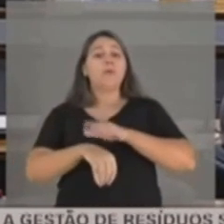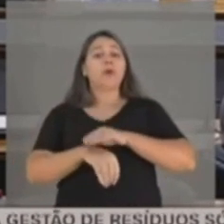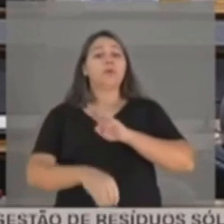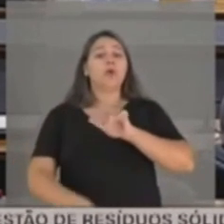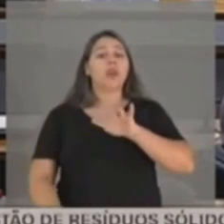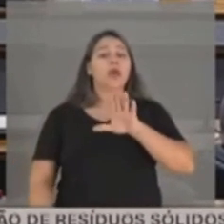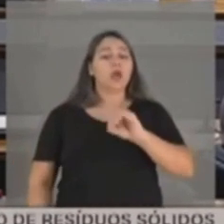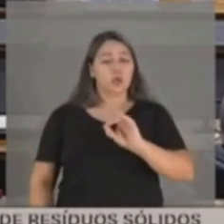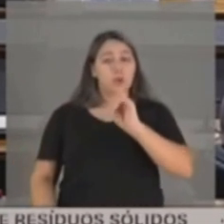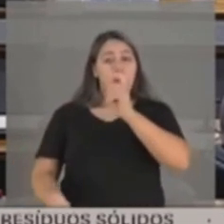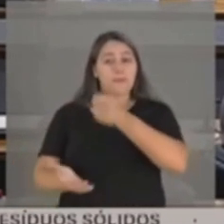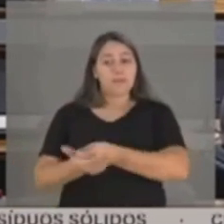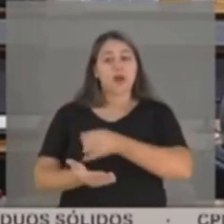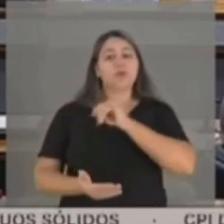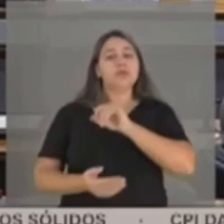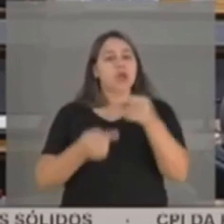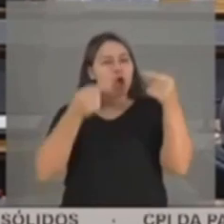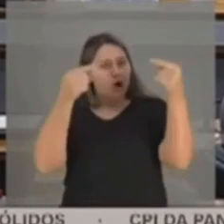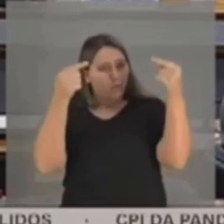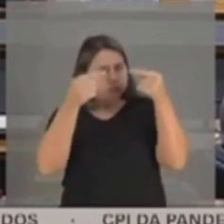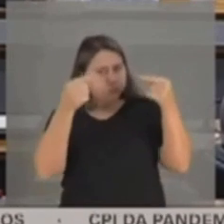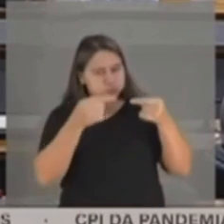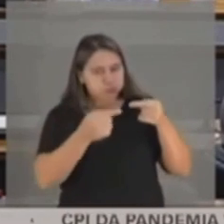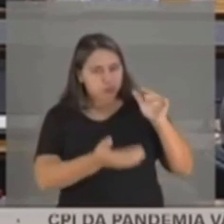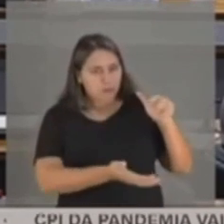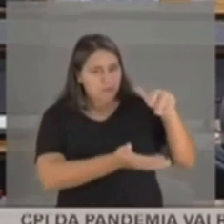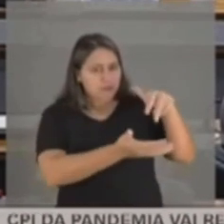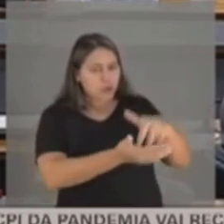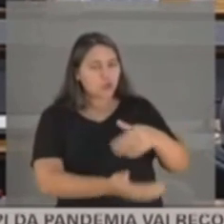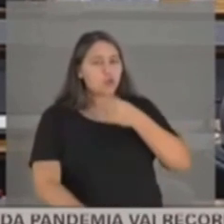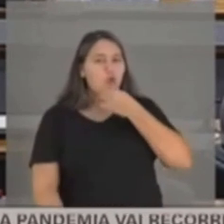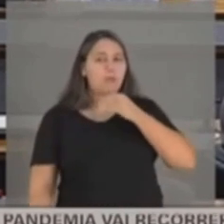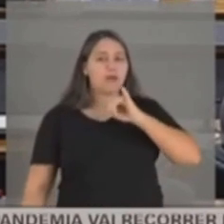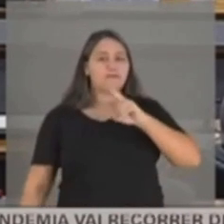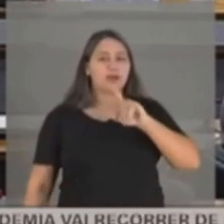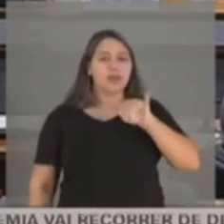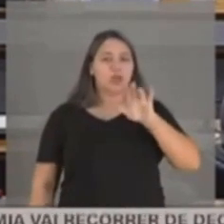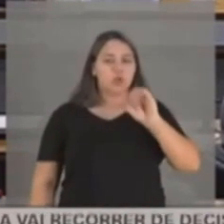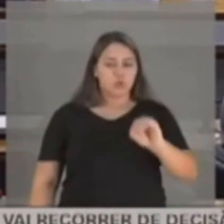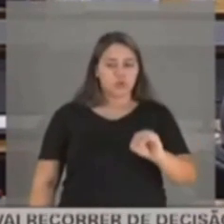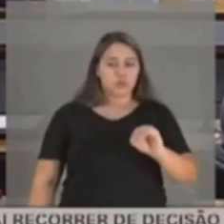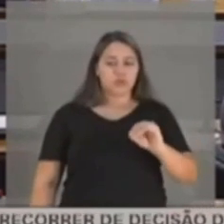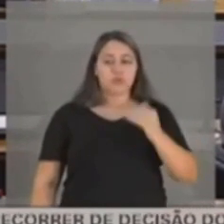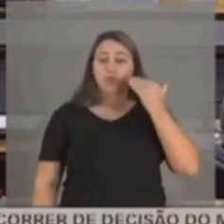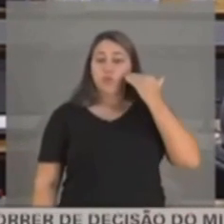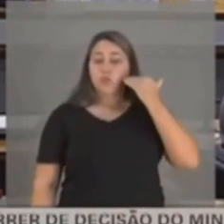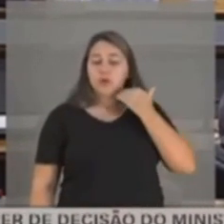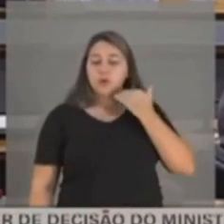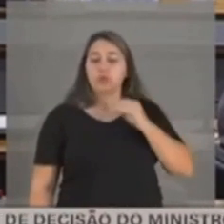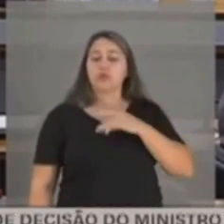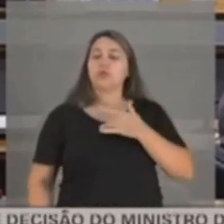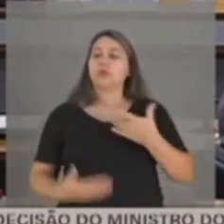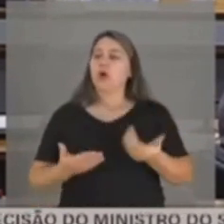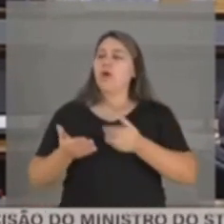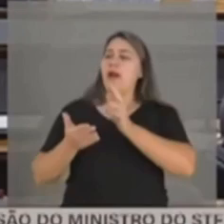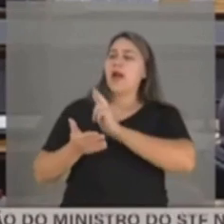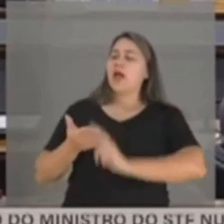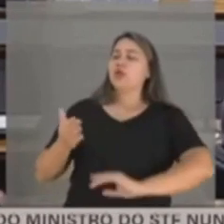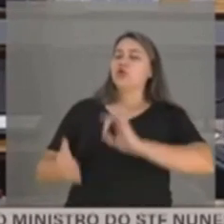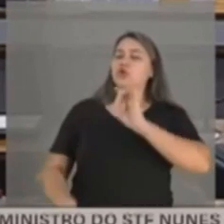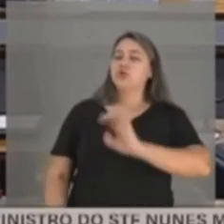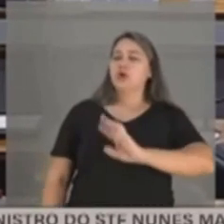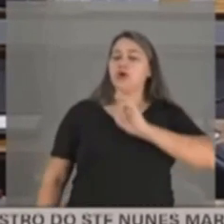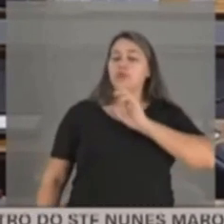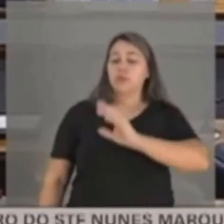sendo pago e se coincidia com a presença do Ivanildo na agência. Senhor relator, só respondendo ao senhor... a